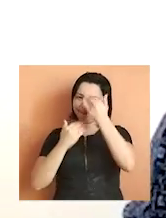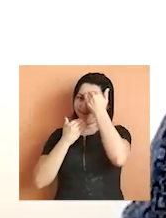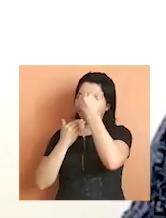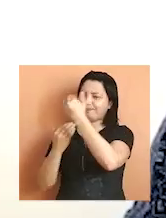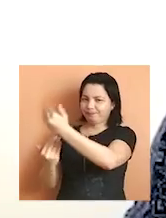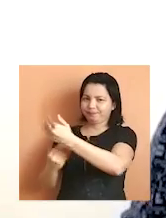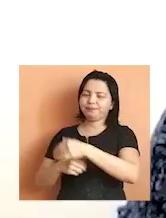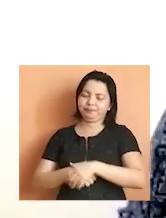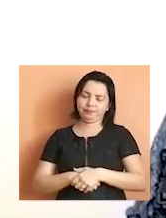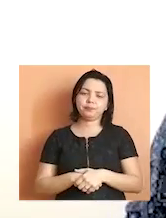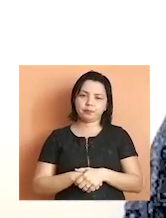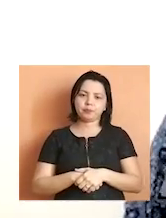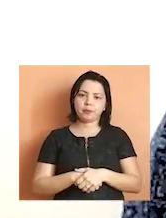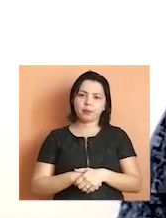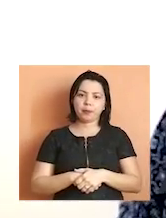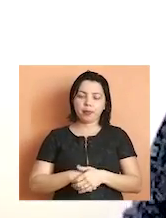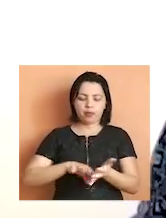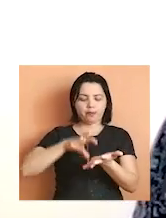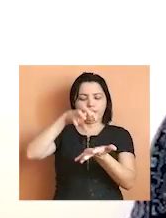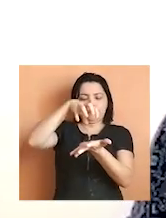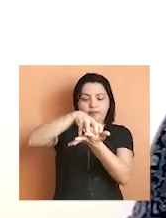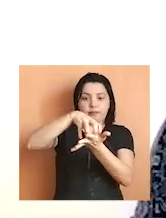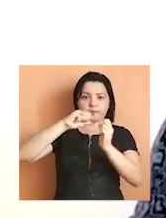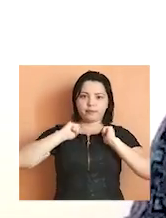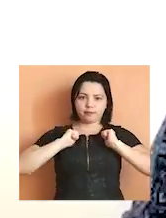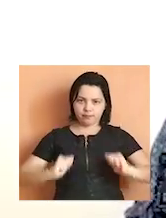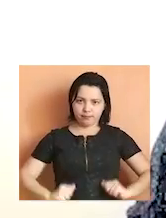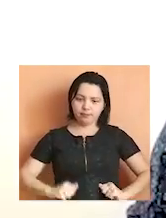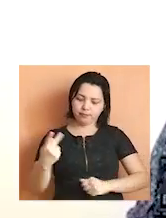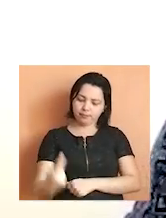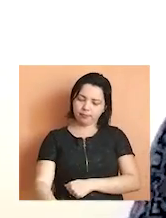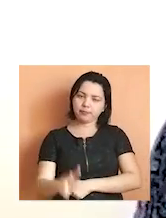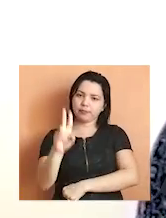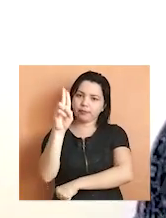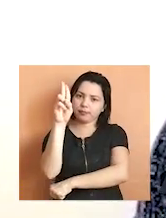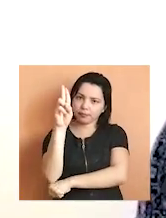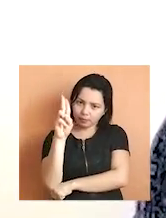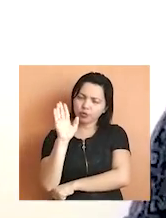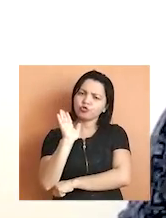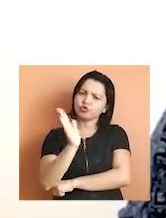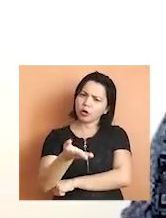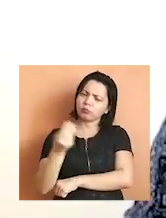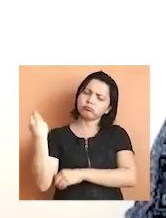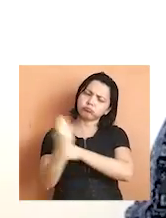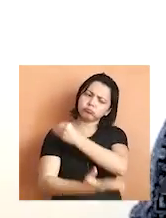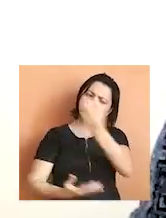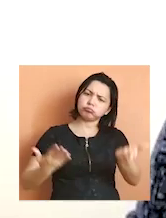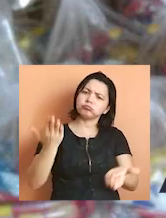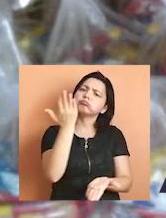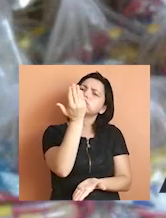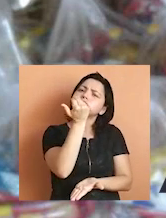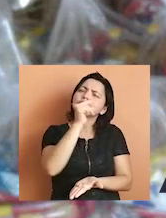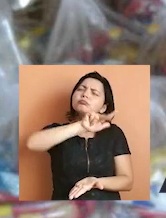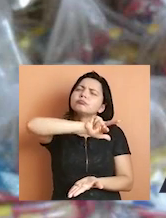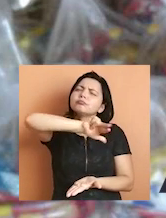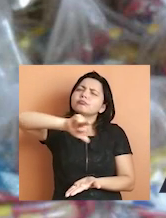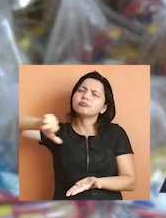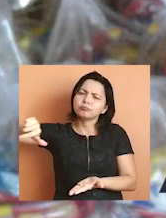informações, Maíra. E olha só, o Diretório Central dos Estudantes da Unifap receberam a doação de